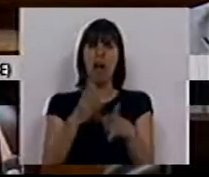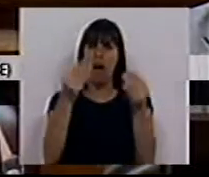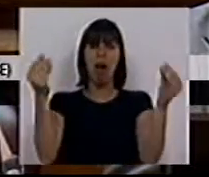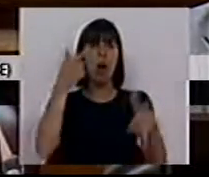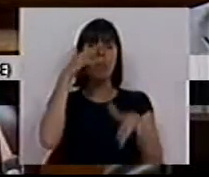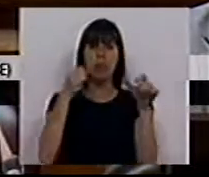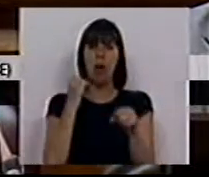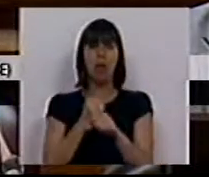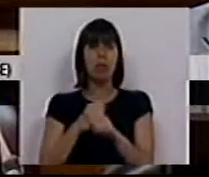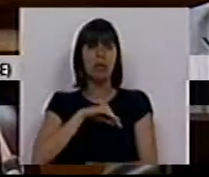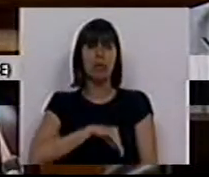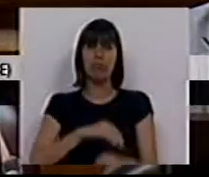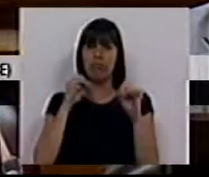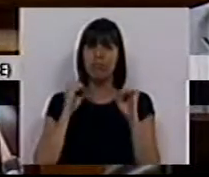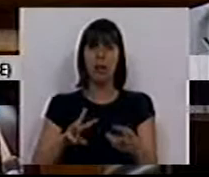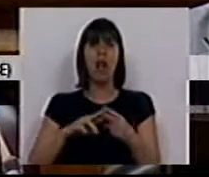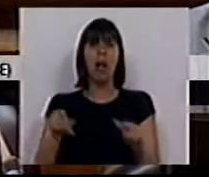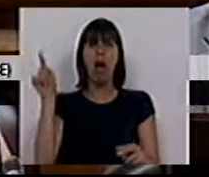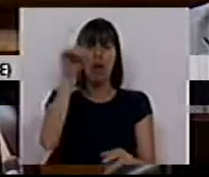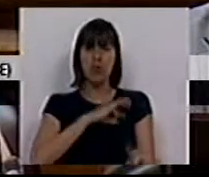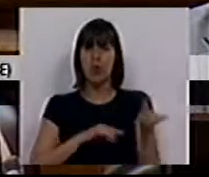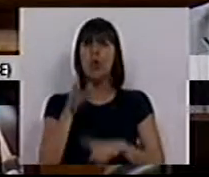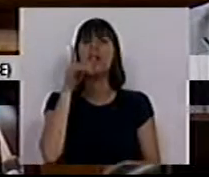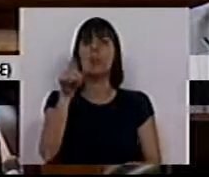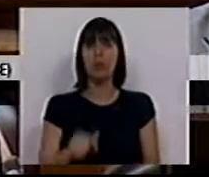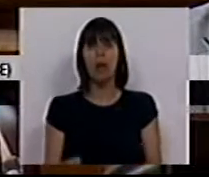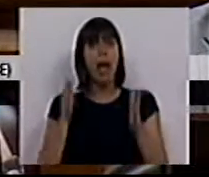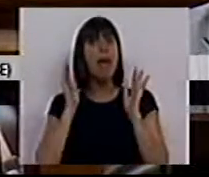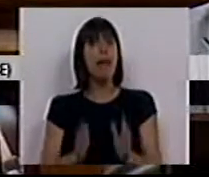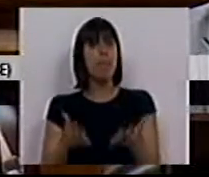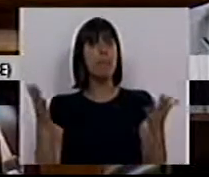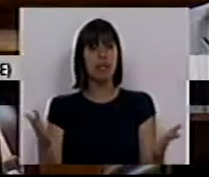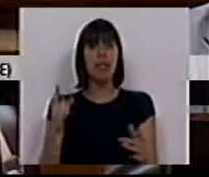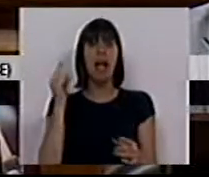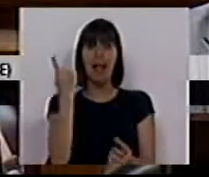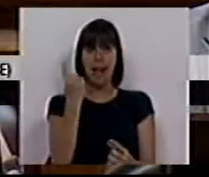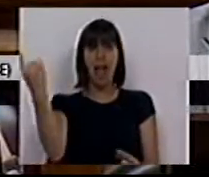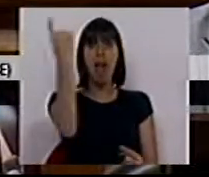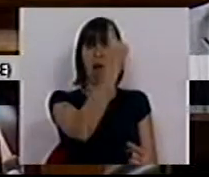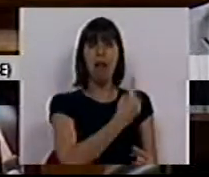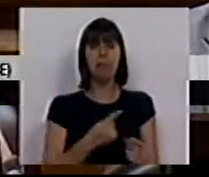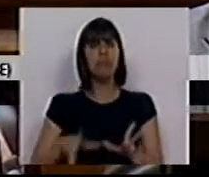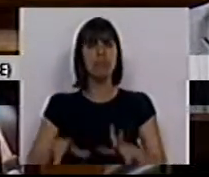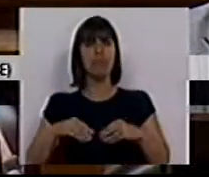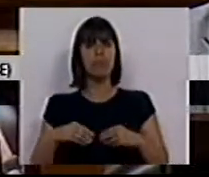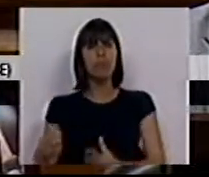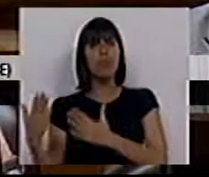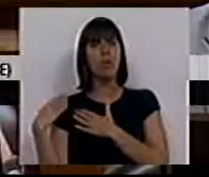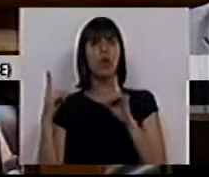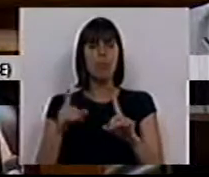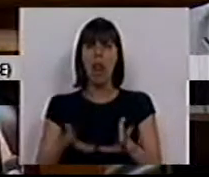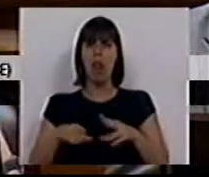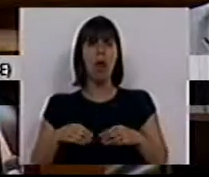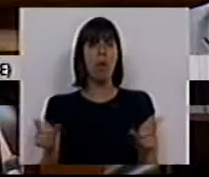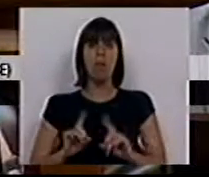tantas pessoas a trabalhar sem salário nas autarquias, Sra. Deputada. O que é preciso é que em cada uma delas assumamos a responsabilidade